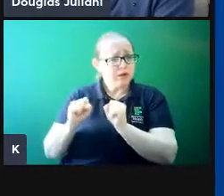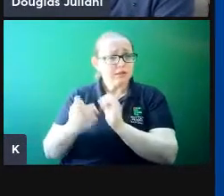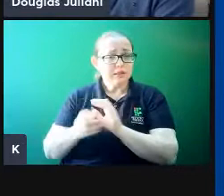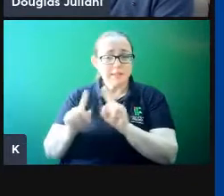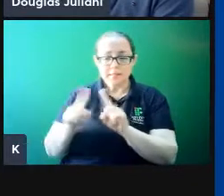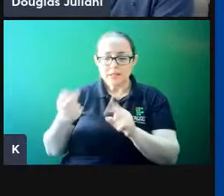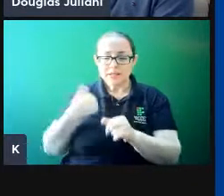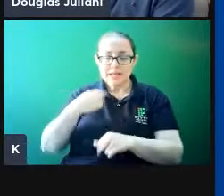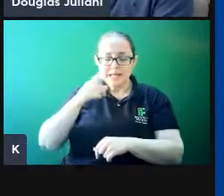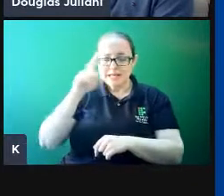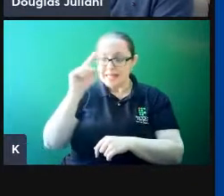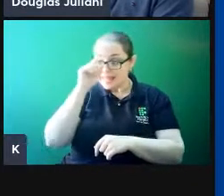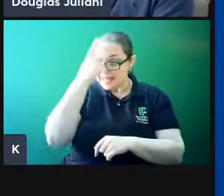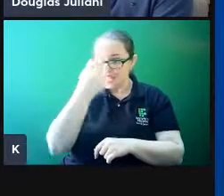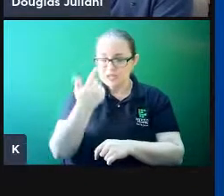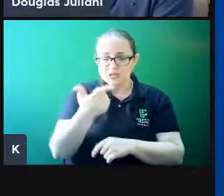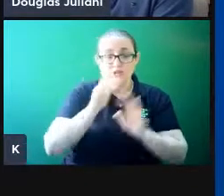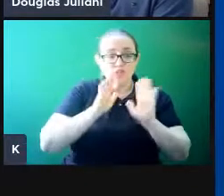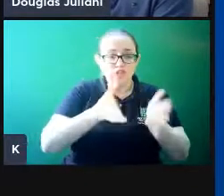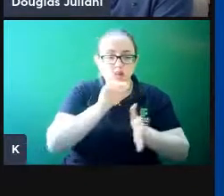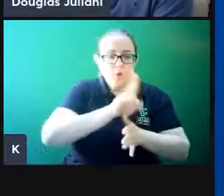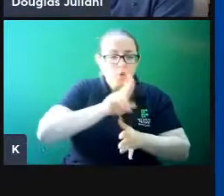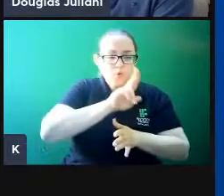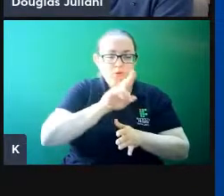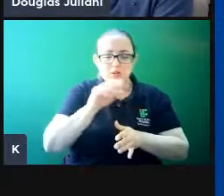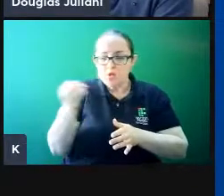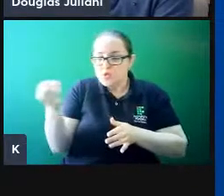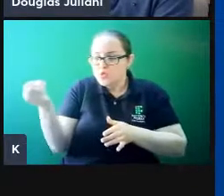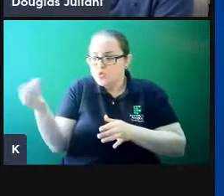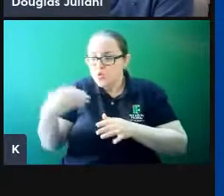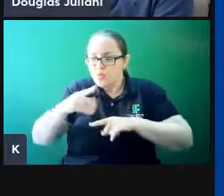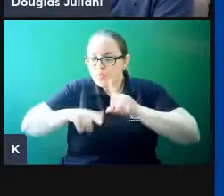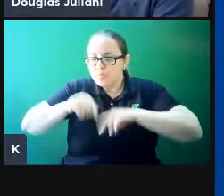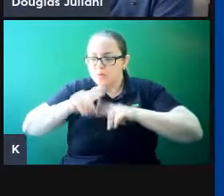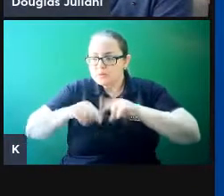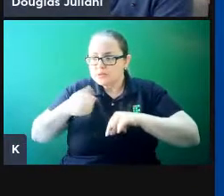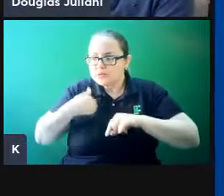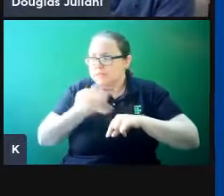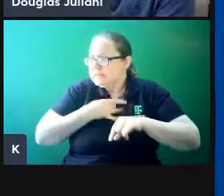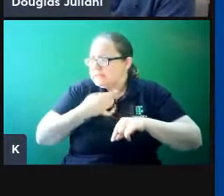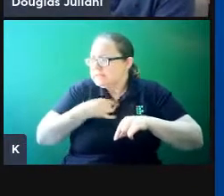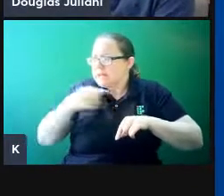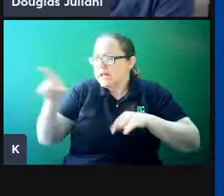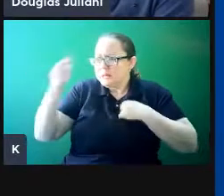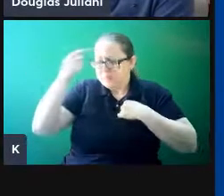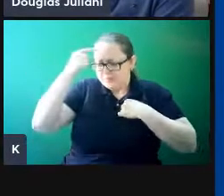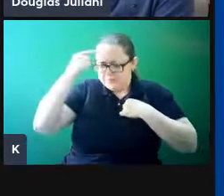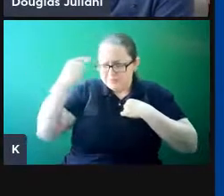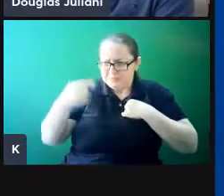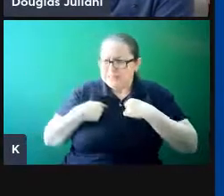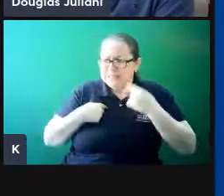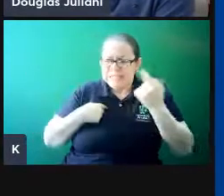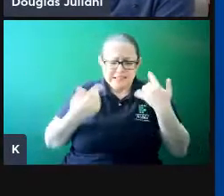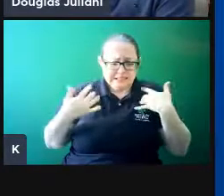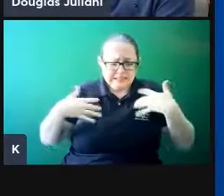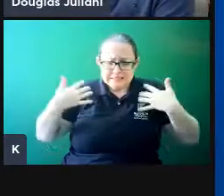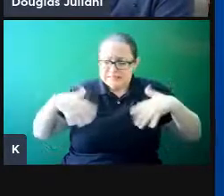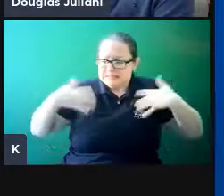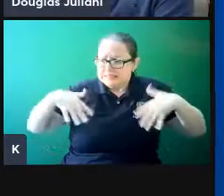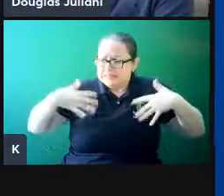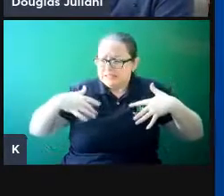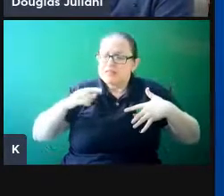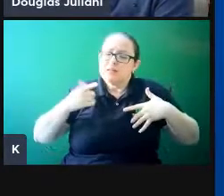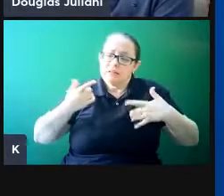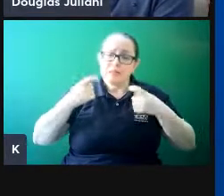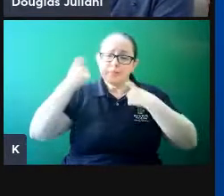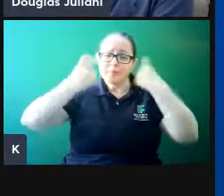ousada de um novo produto se eu sou tomado pelo medo do que os outros vão pensar? Esse é um outro elemento. Se preocupar demais com a